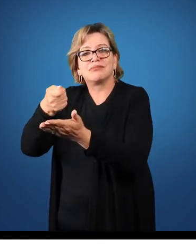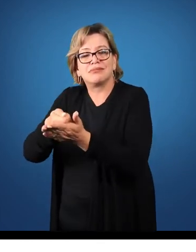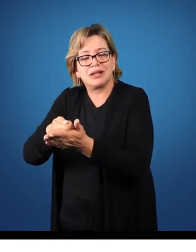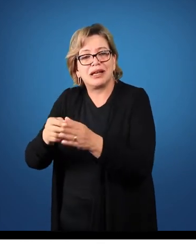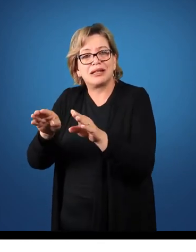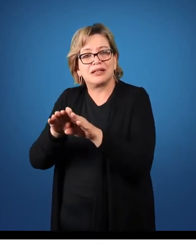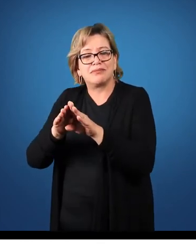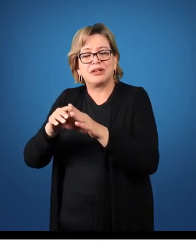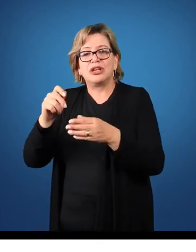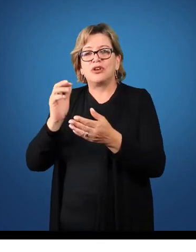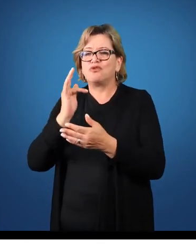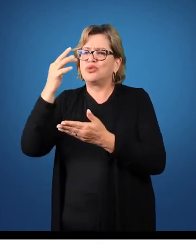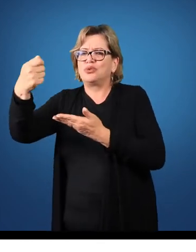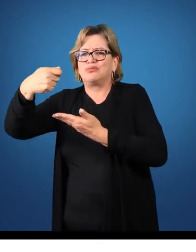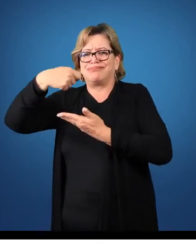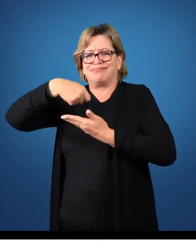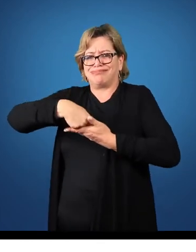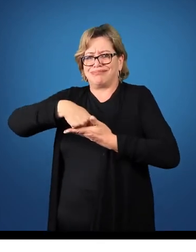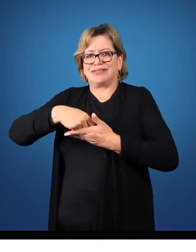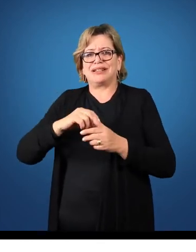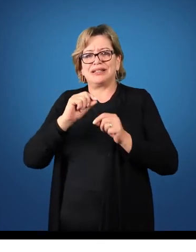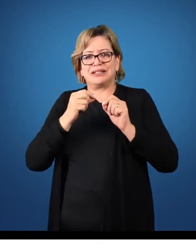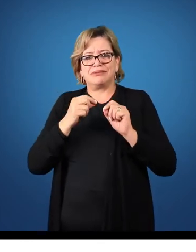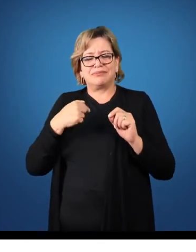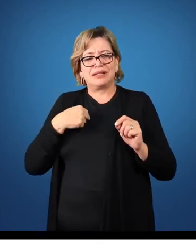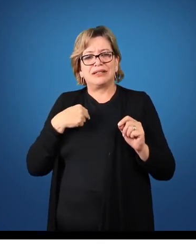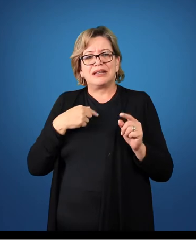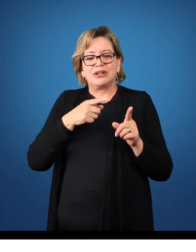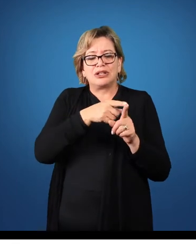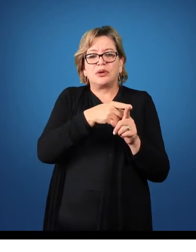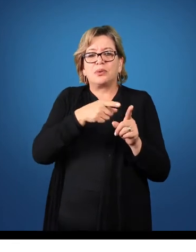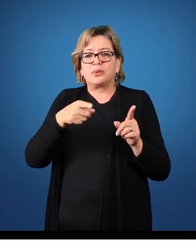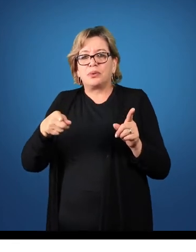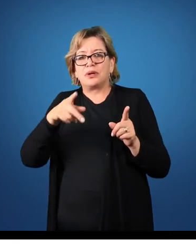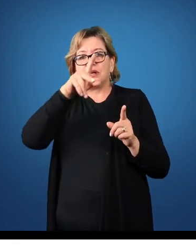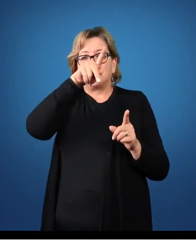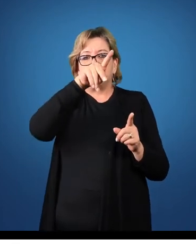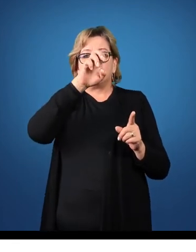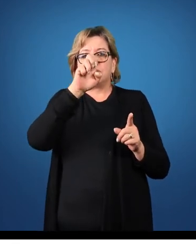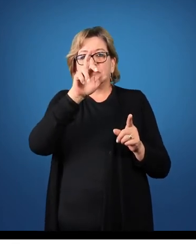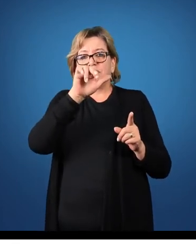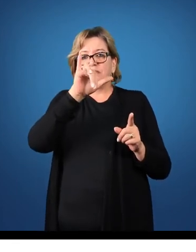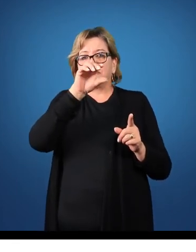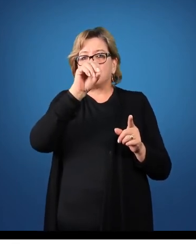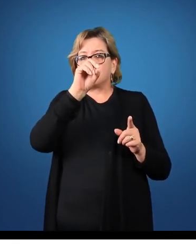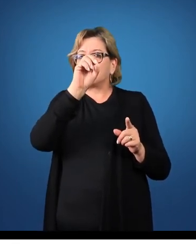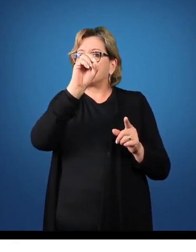receber no futuro. Trazendo tudo ao período em que aquilo aconteceu.